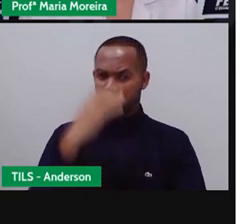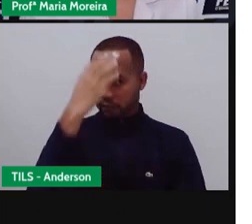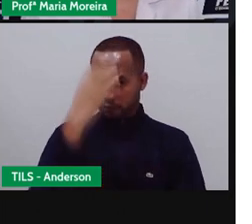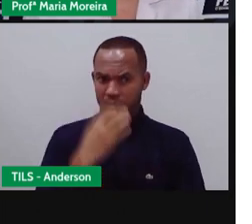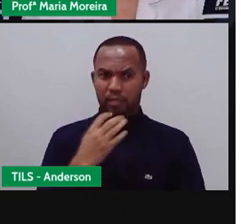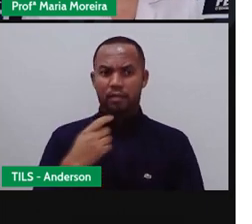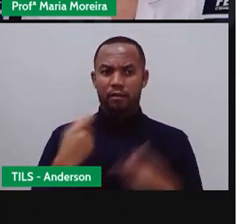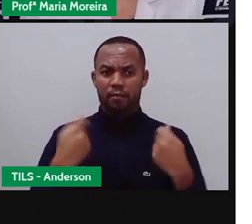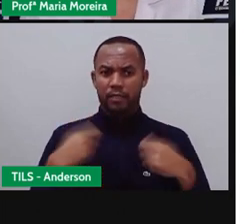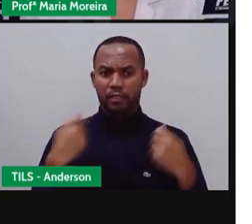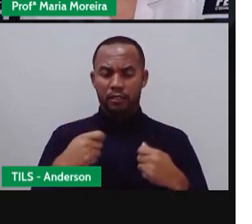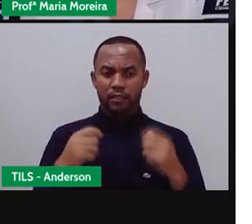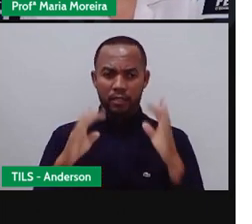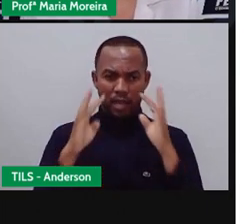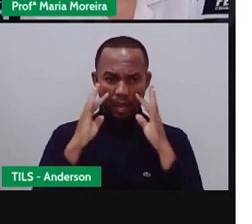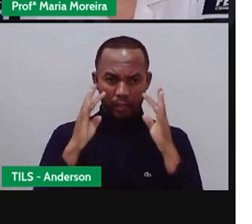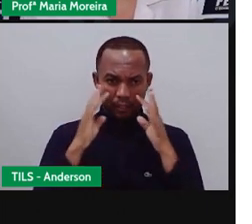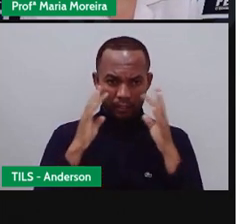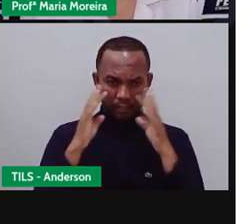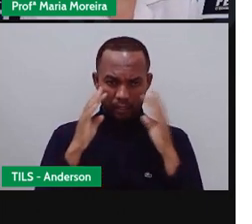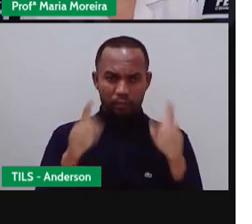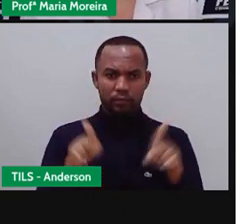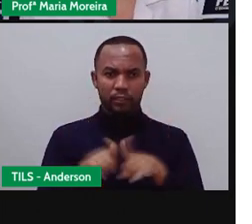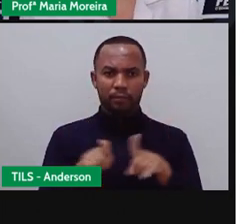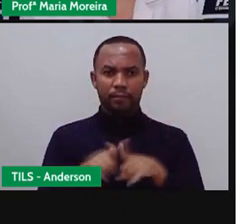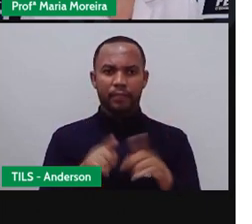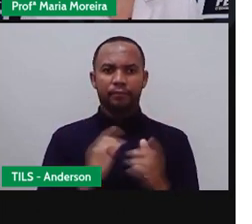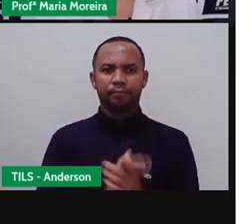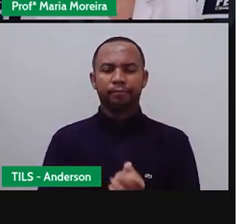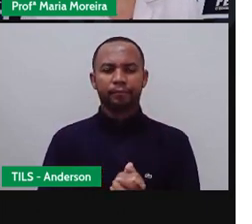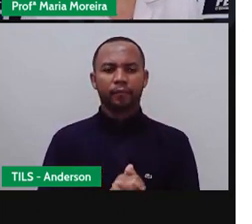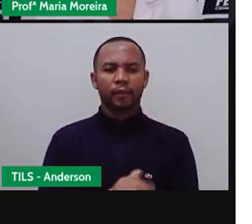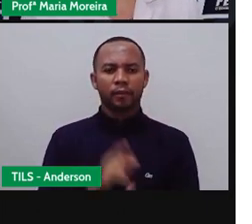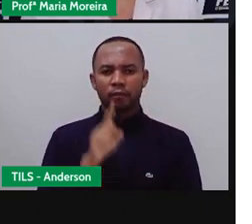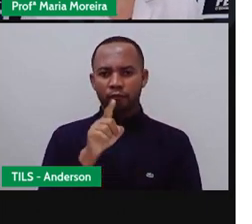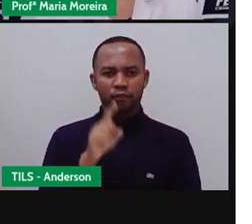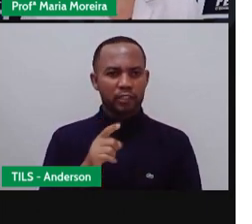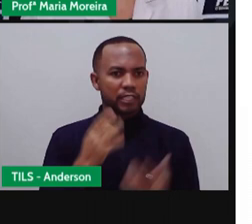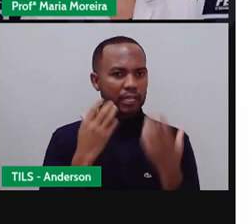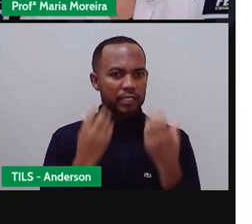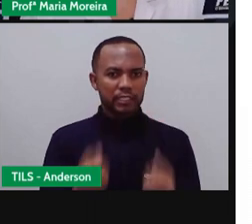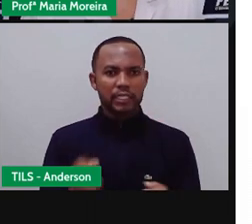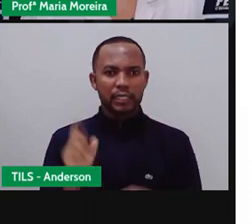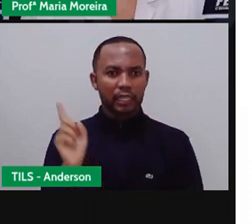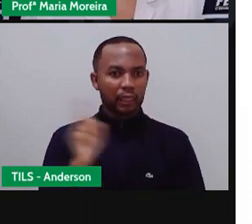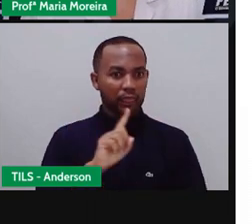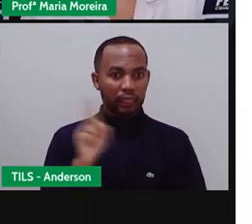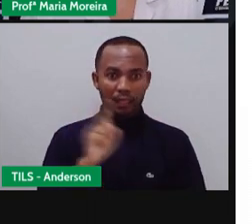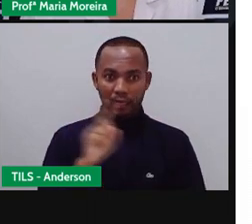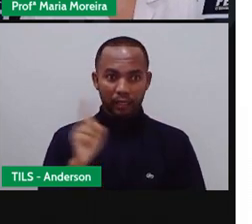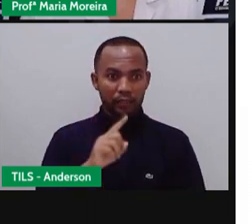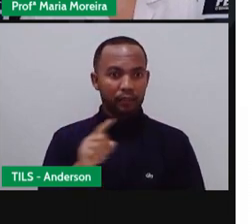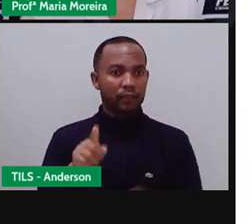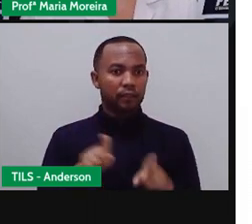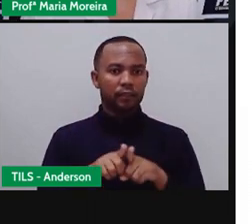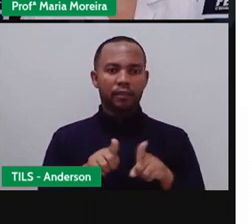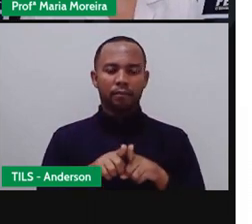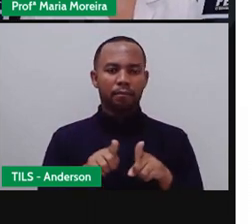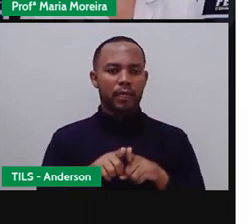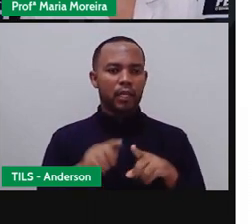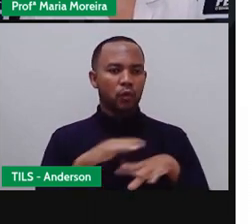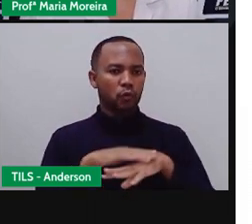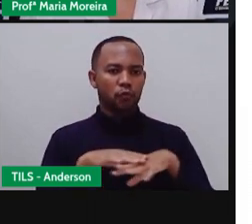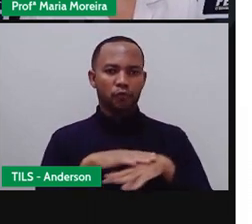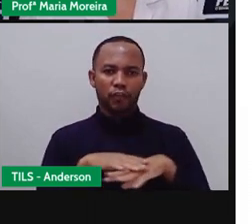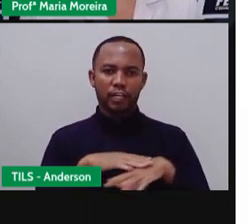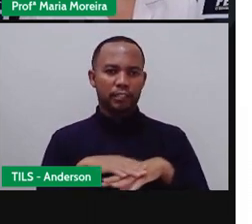bastante atenção. Da mesma forma que a gente não aceita nada de estranhos, não se deve manter conversa,